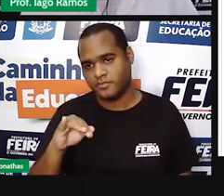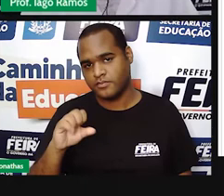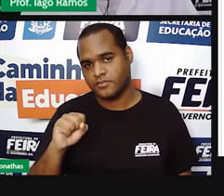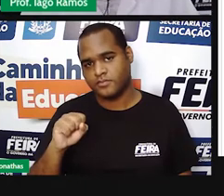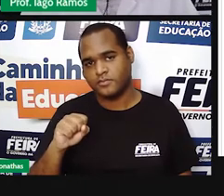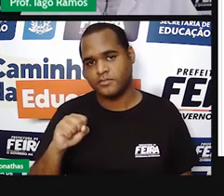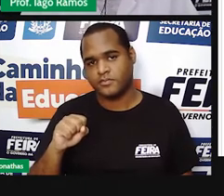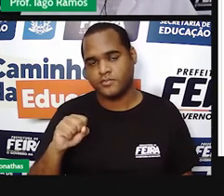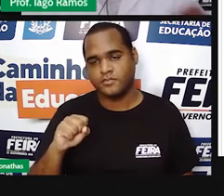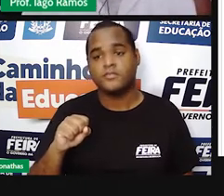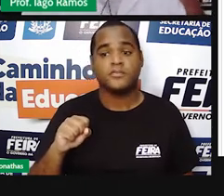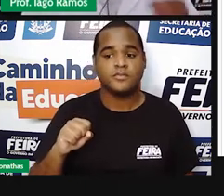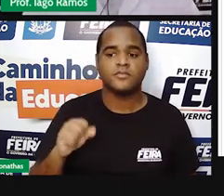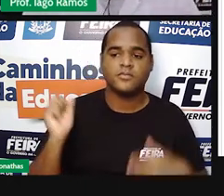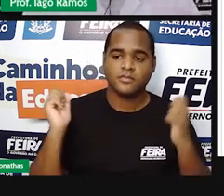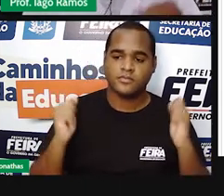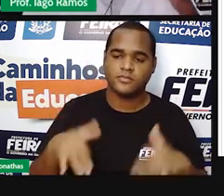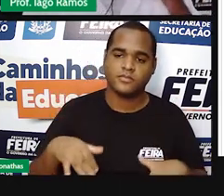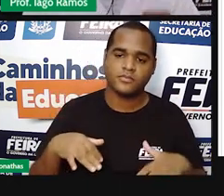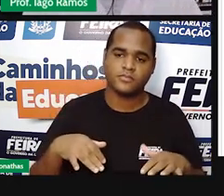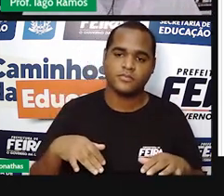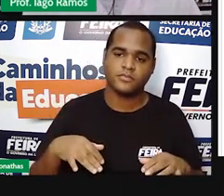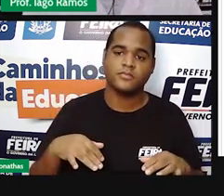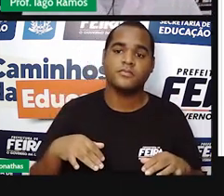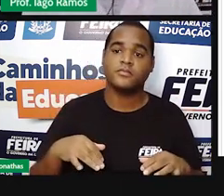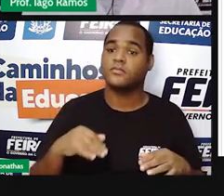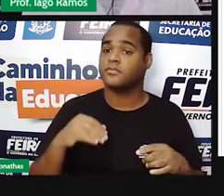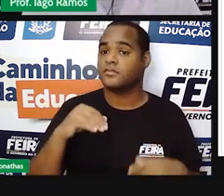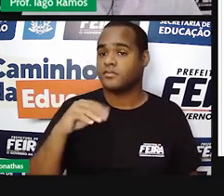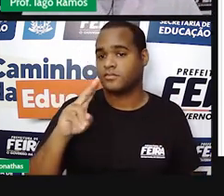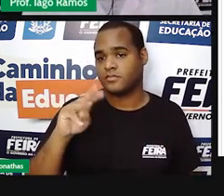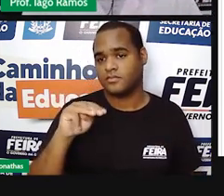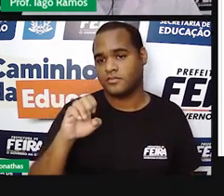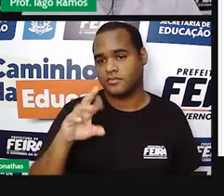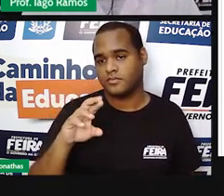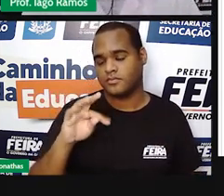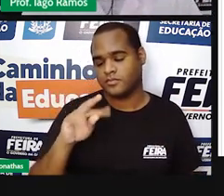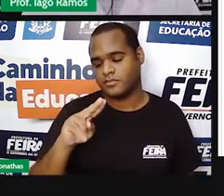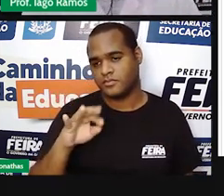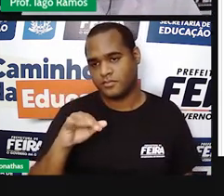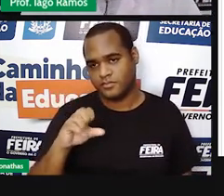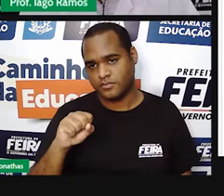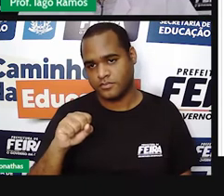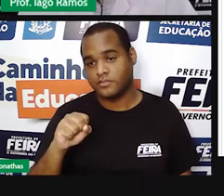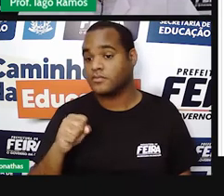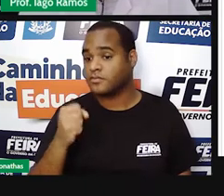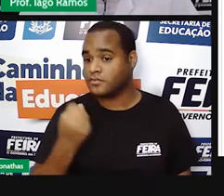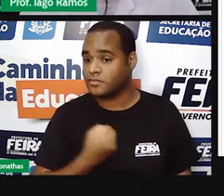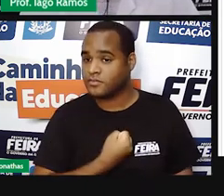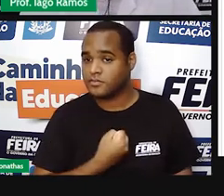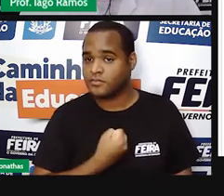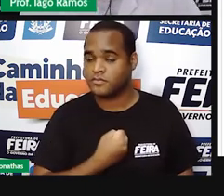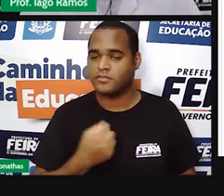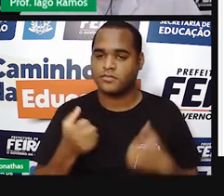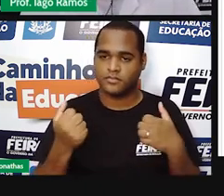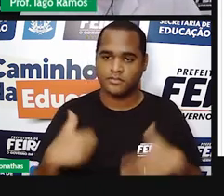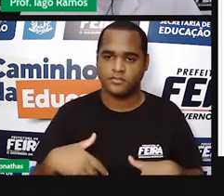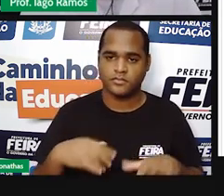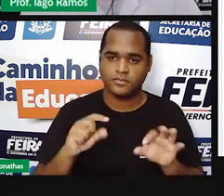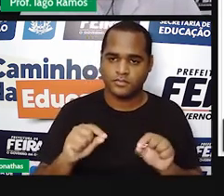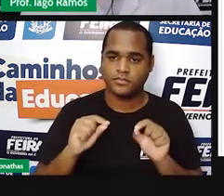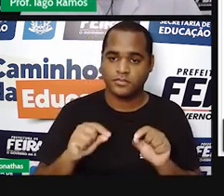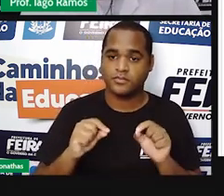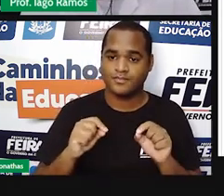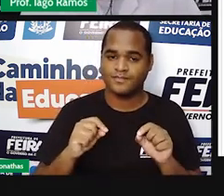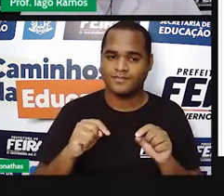números naturais são números reais. E a gente pode escrever isso, né, para deixar